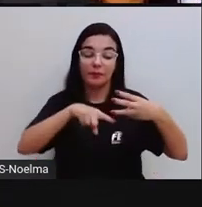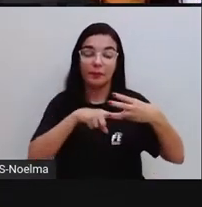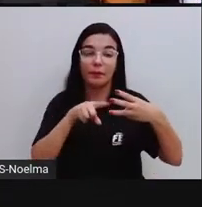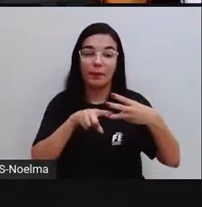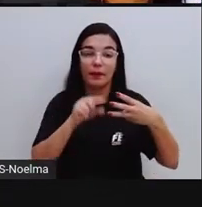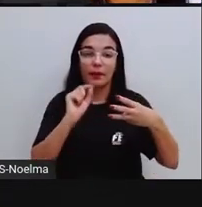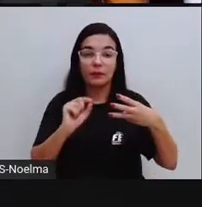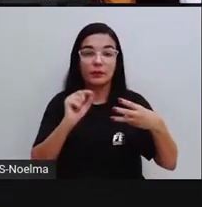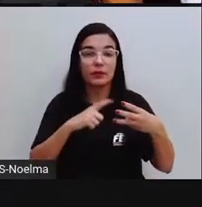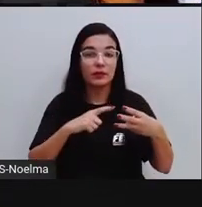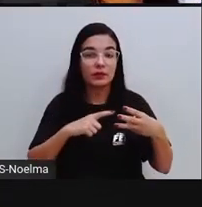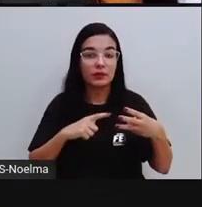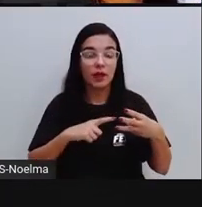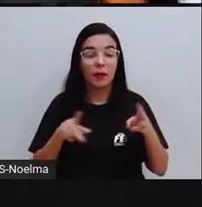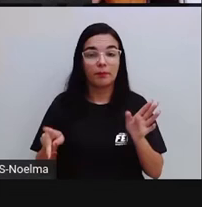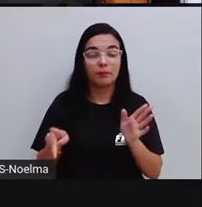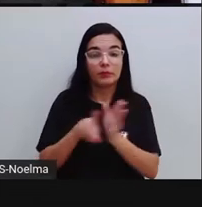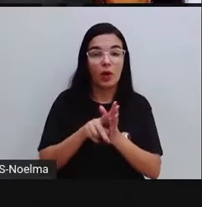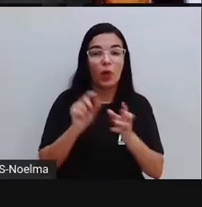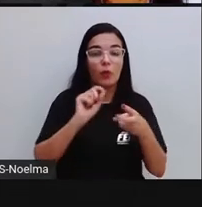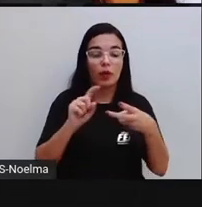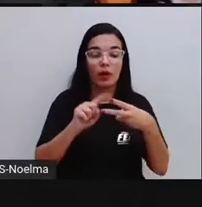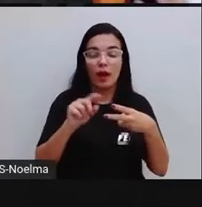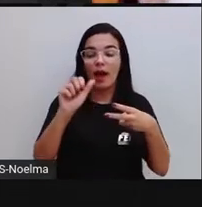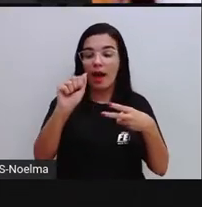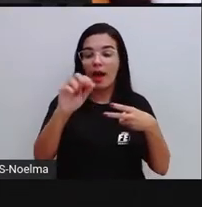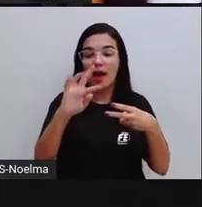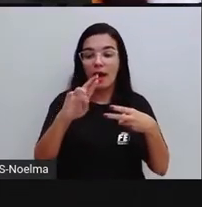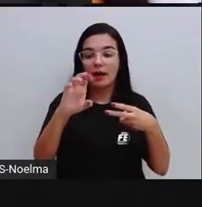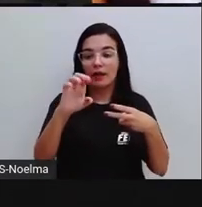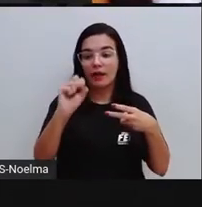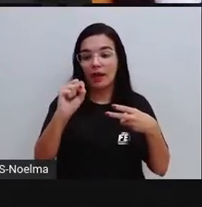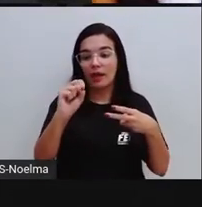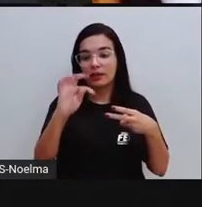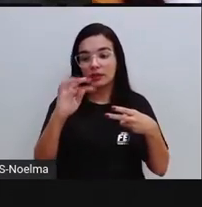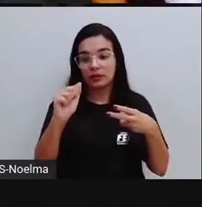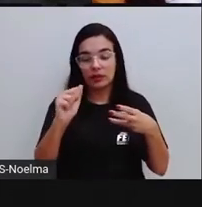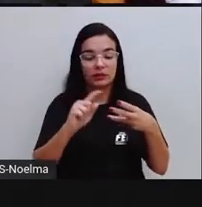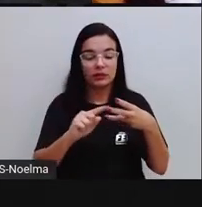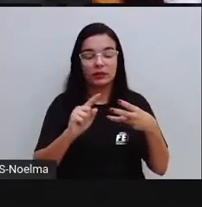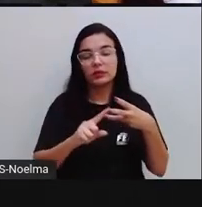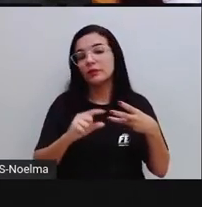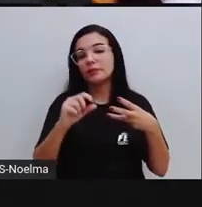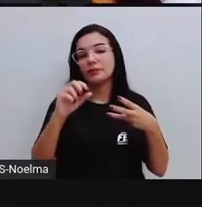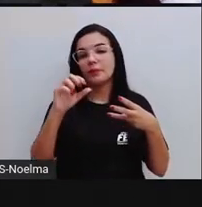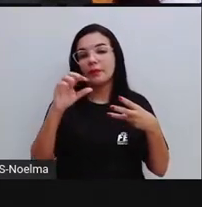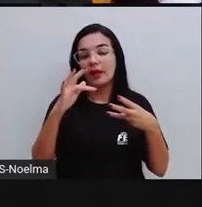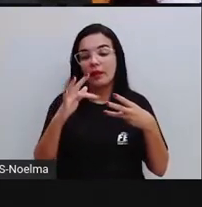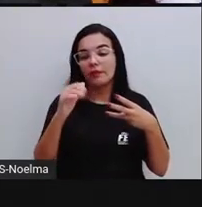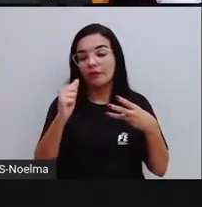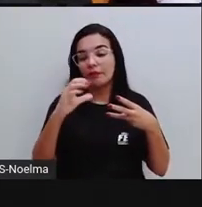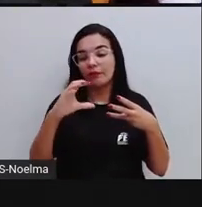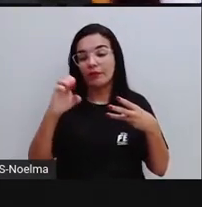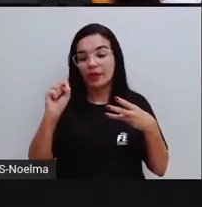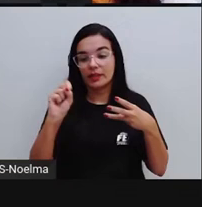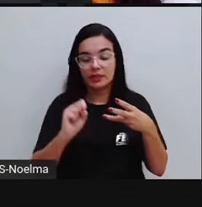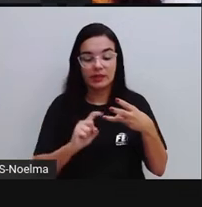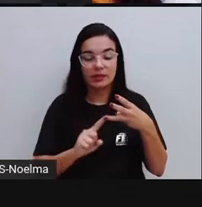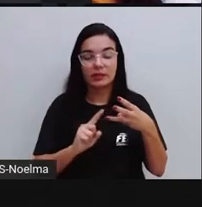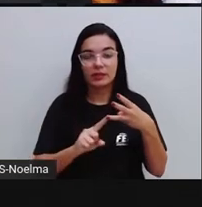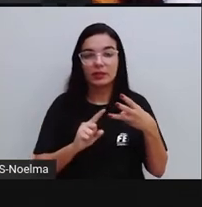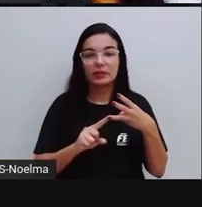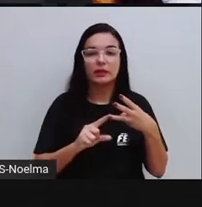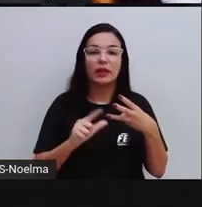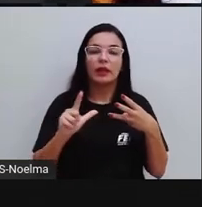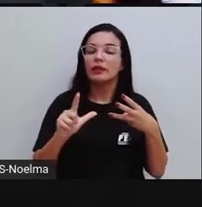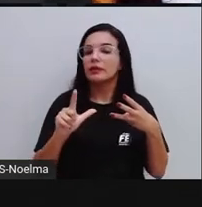nesse caso, eles vão possuir arestas, vértices, lados. Já os corpos redondos, eles vão